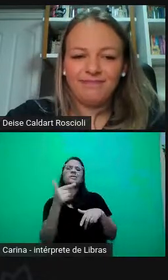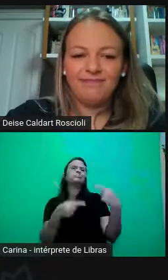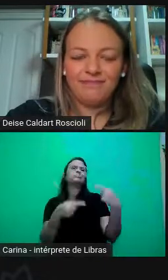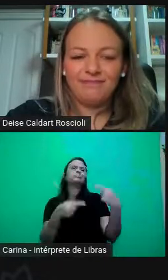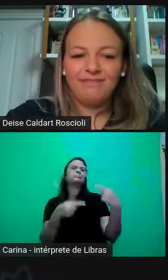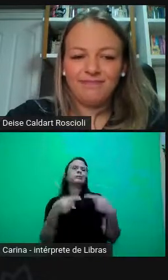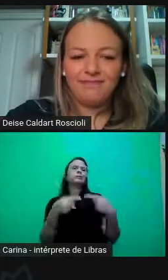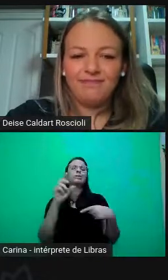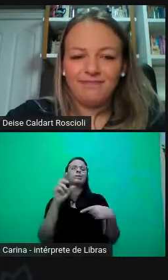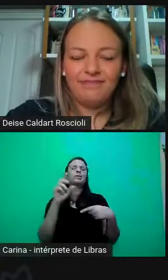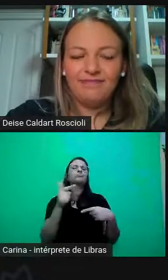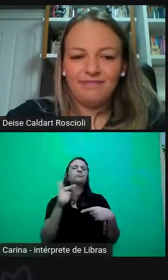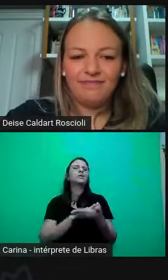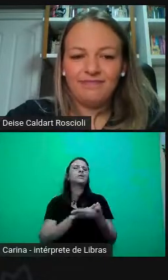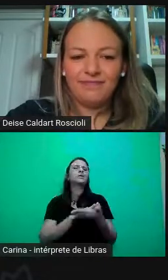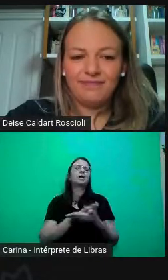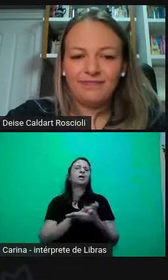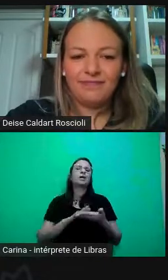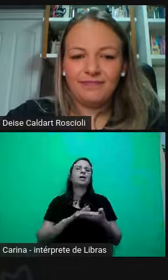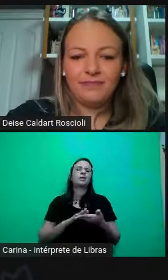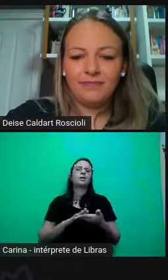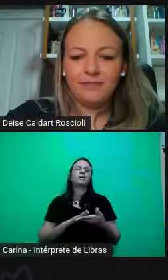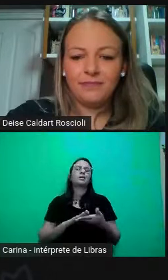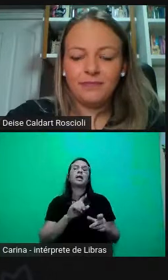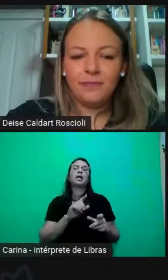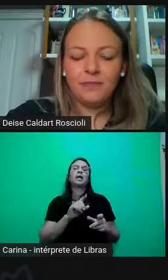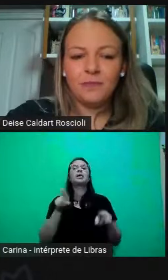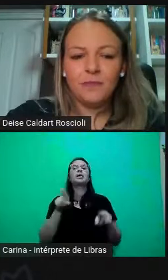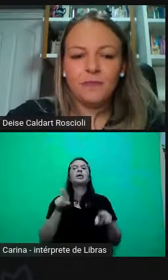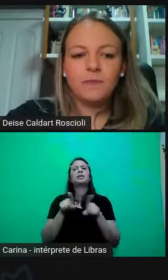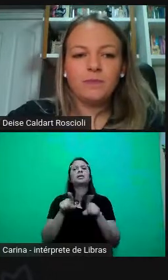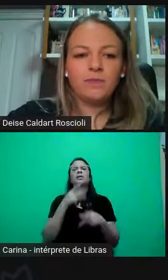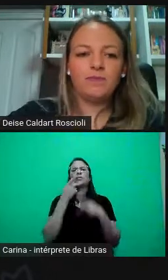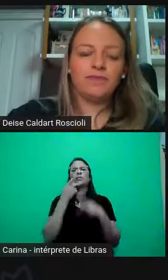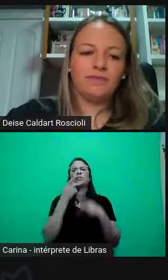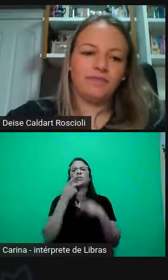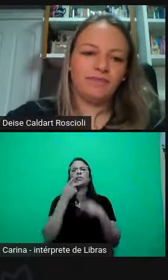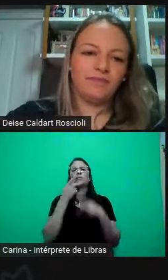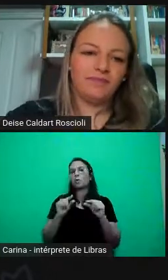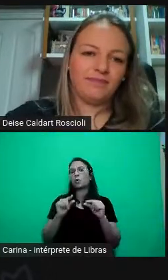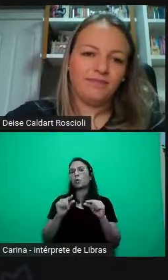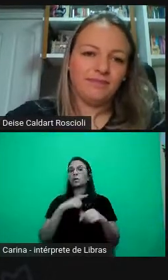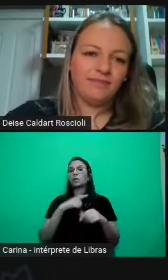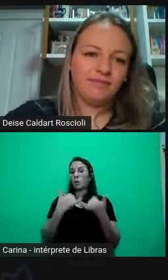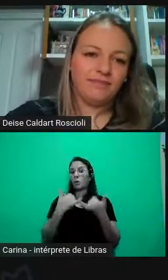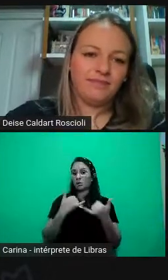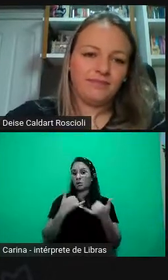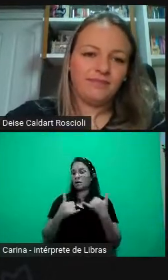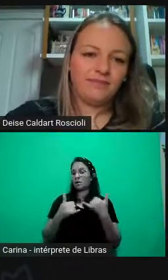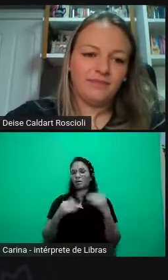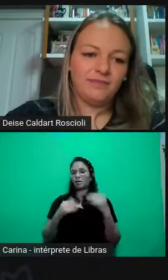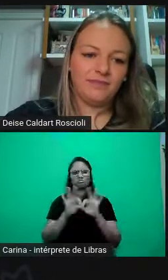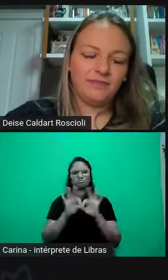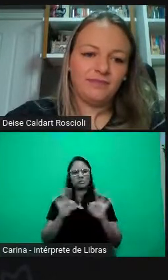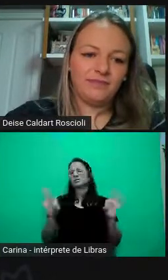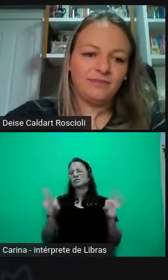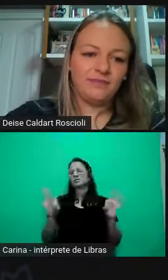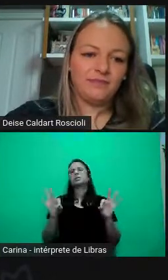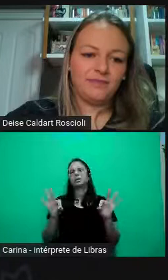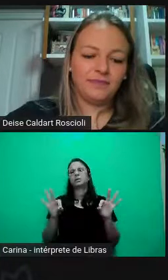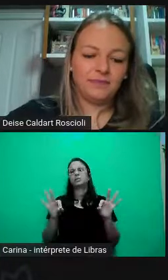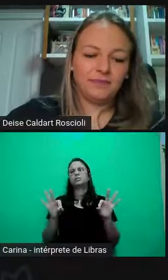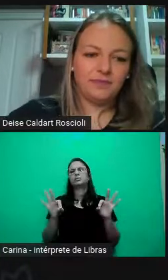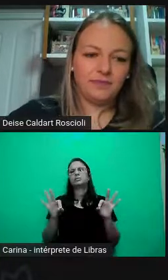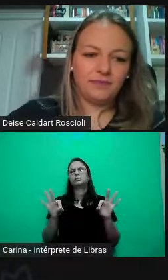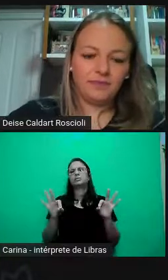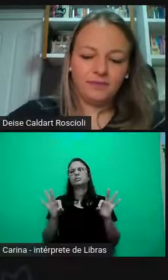respeito disso, e aí eu vou trazer um exemplo de práticas simples, de práticas pique, simples não, mas,